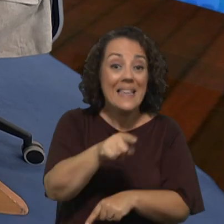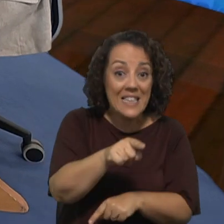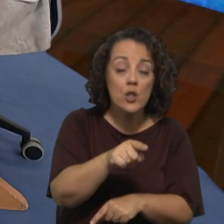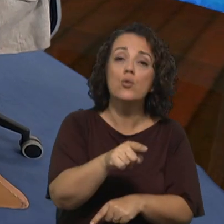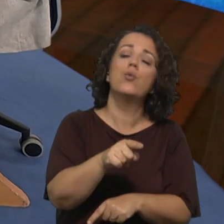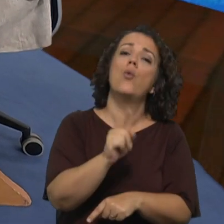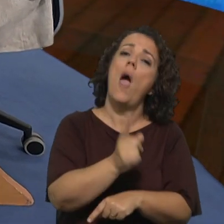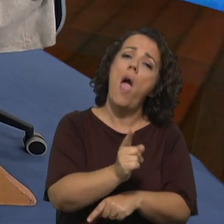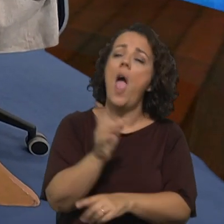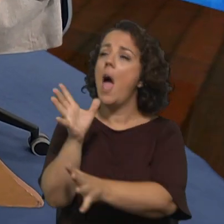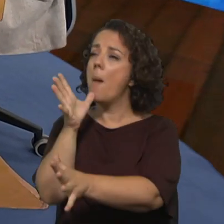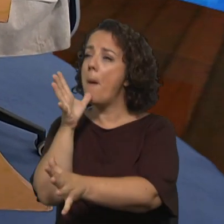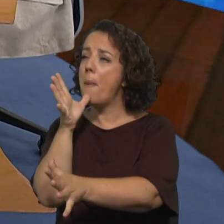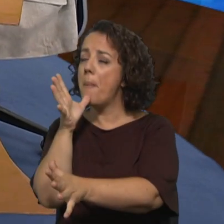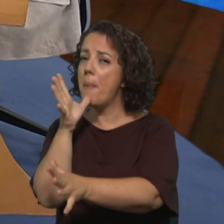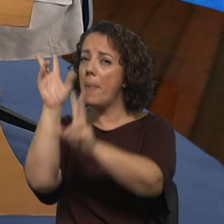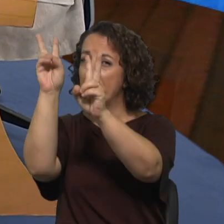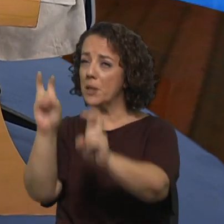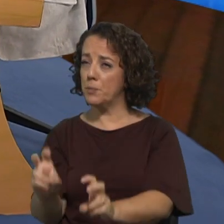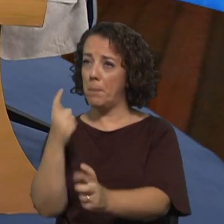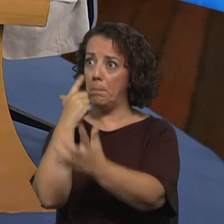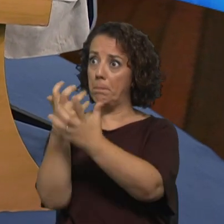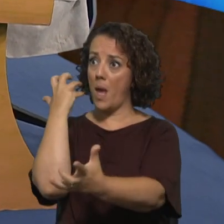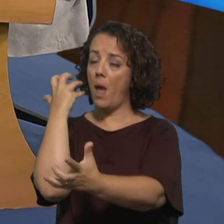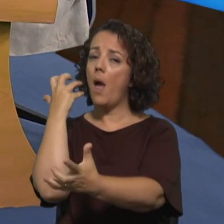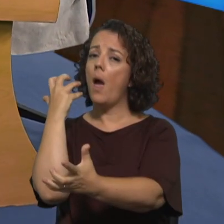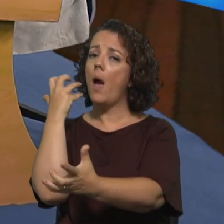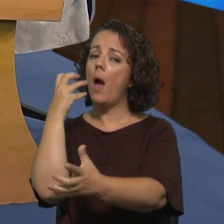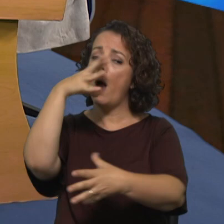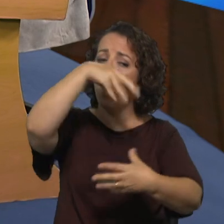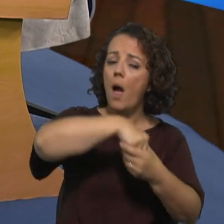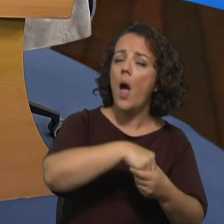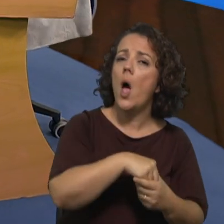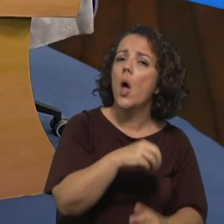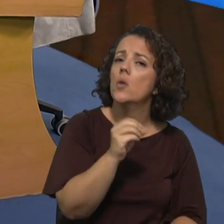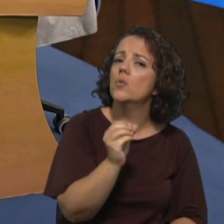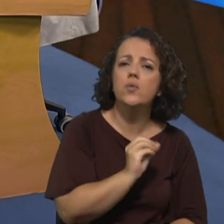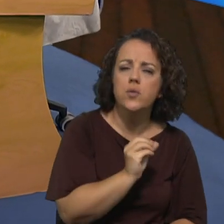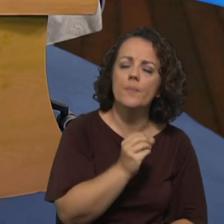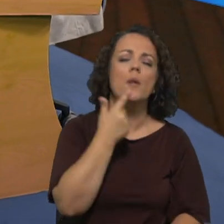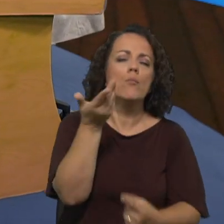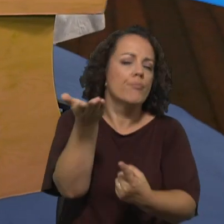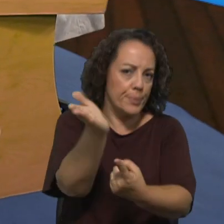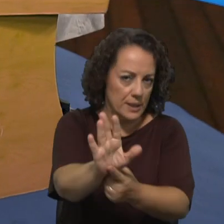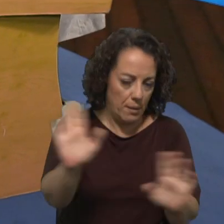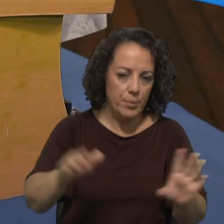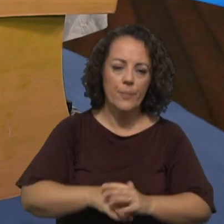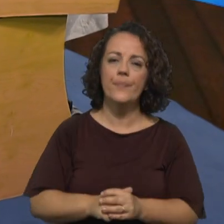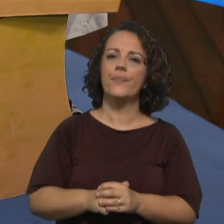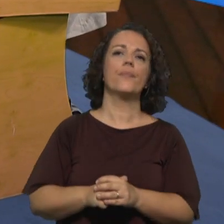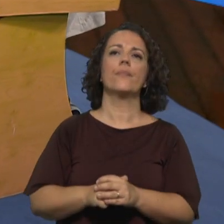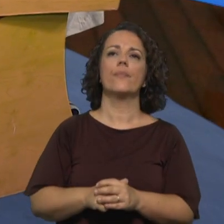o discurso mediático em matérias que não são o todo do sínodo. E, por exemplo, o exemplo mais clássico, o sínodo